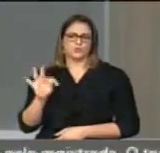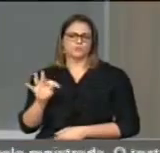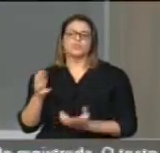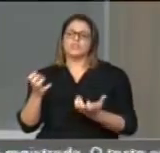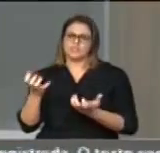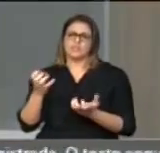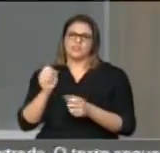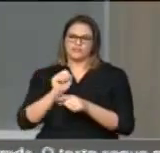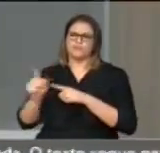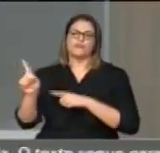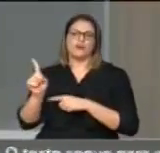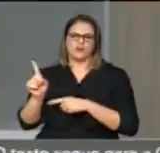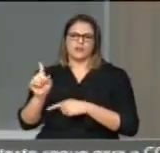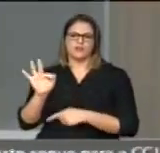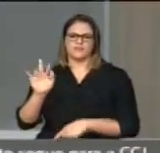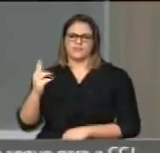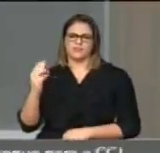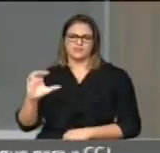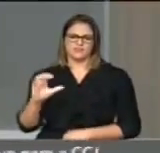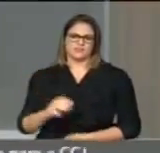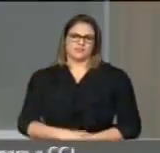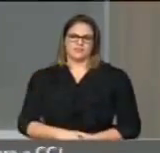FEGAC. Muito obrigado.